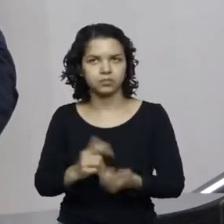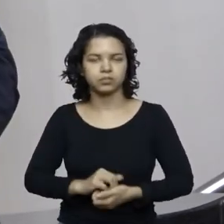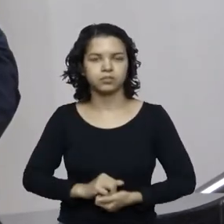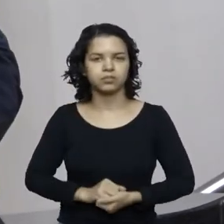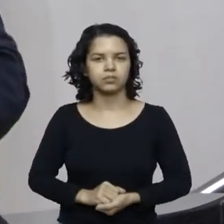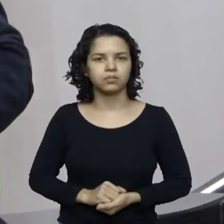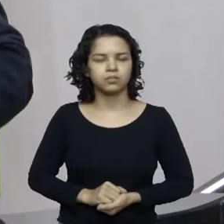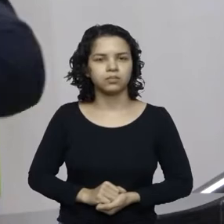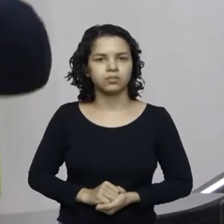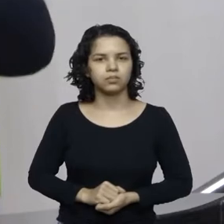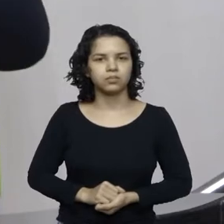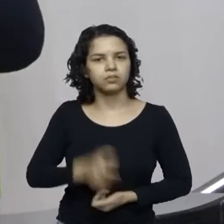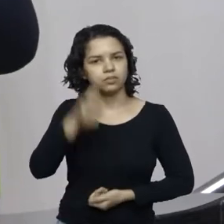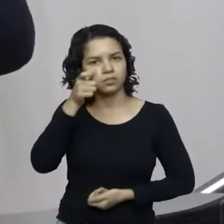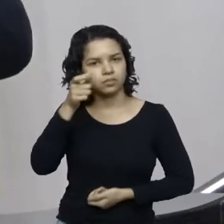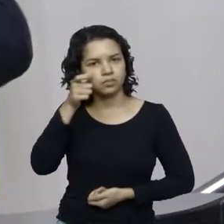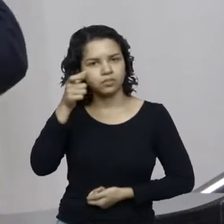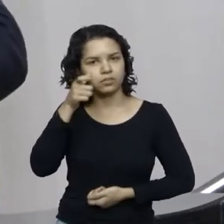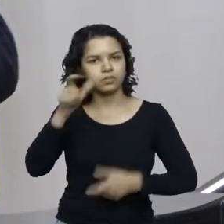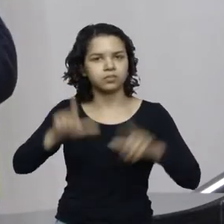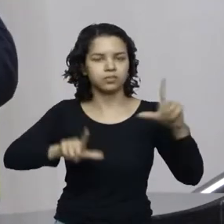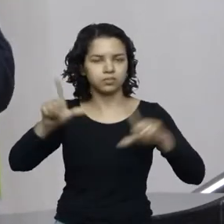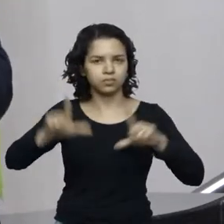a quem nos acompanha através da